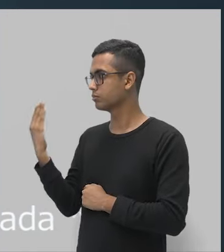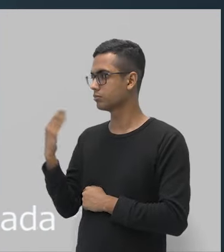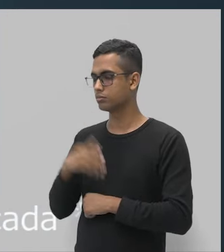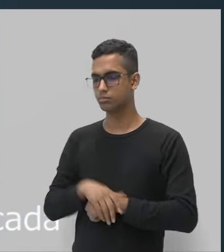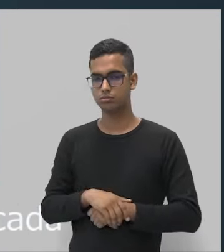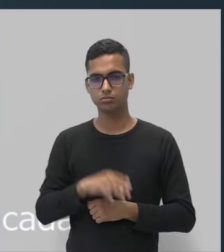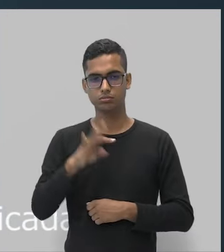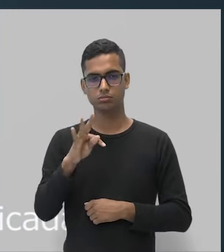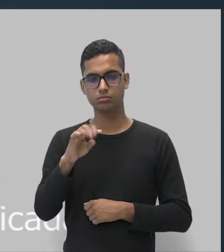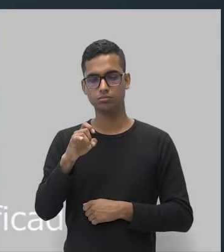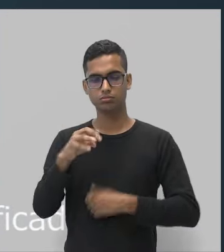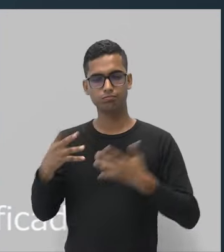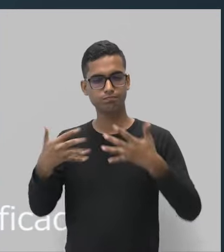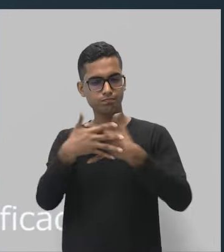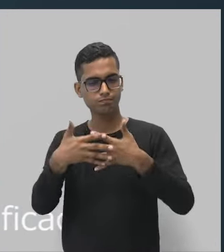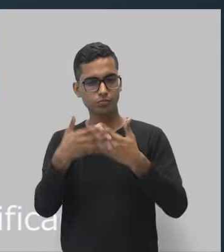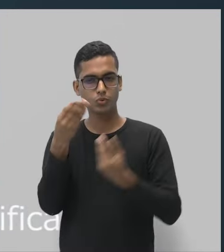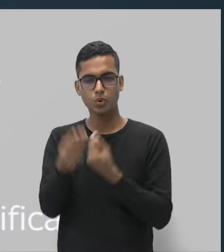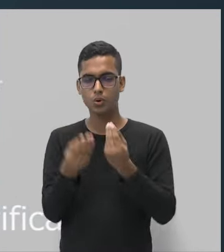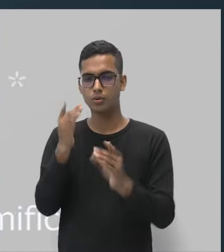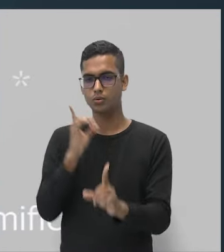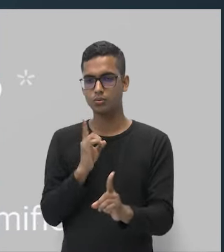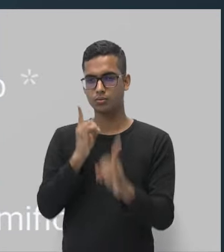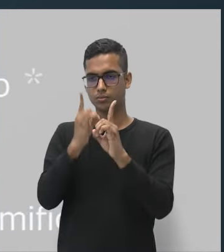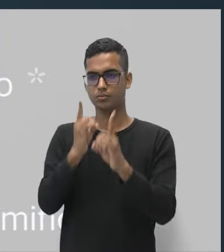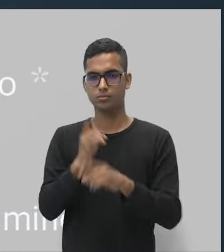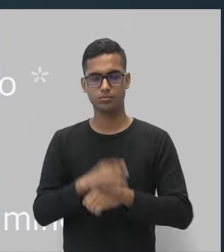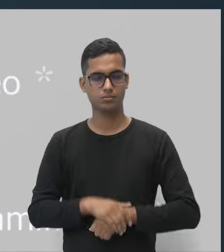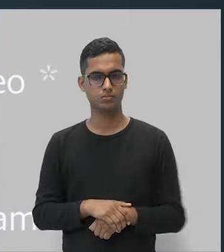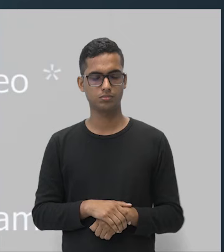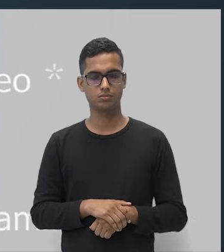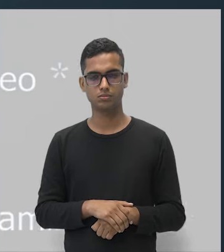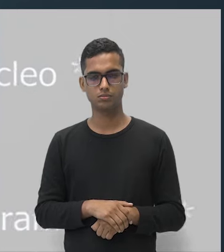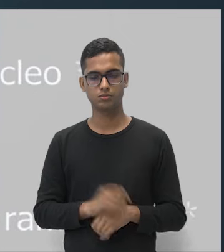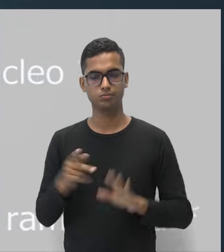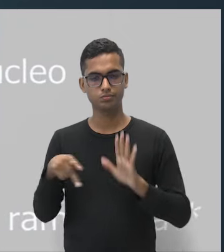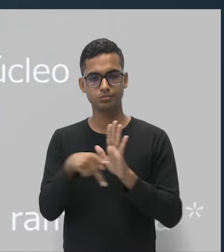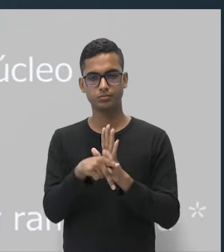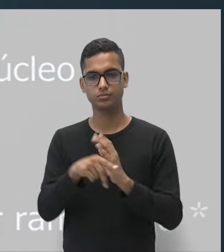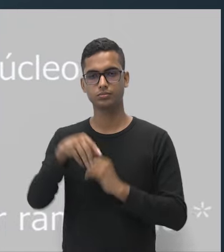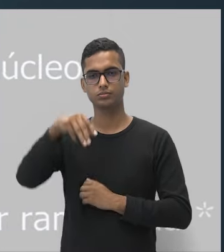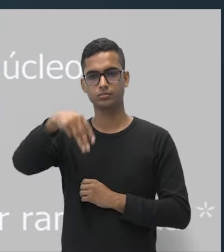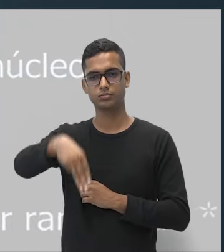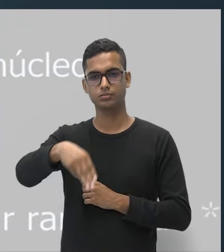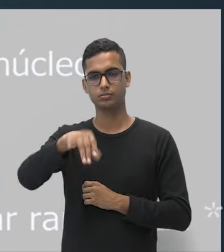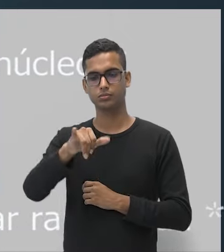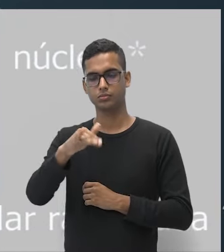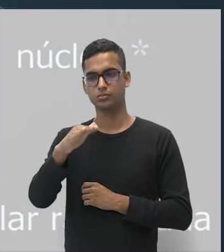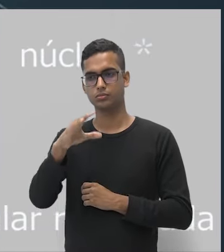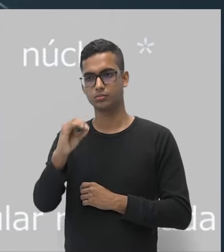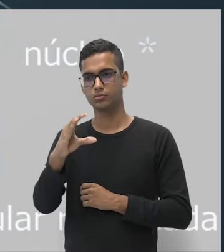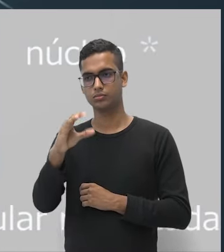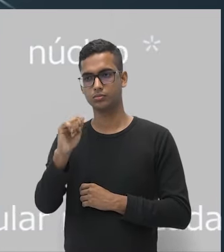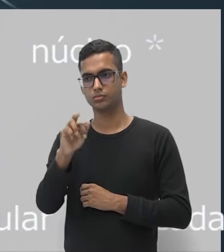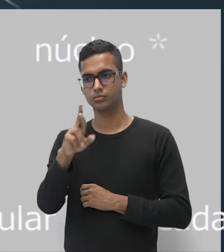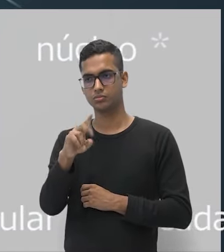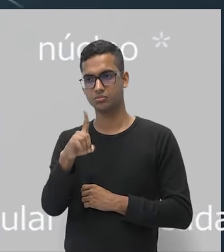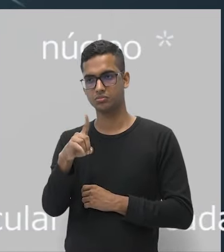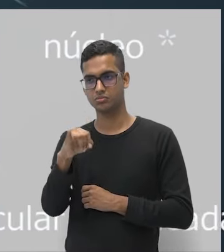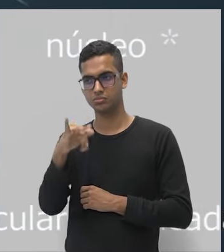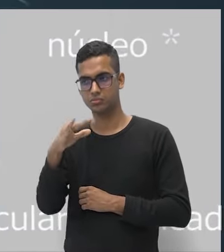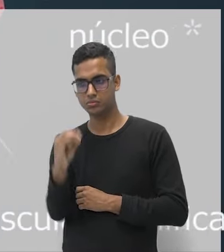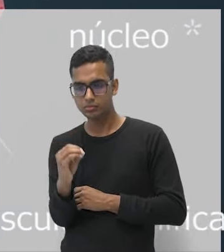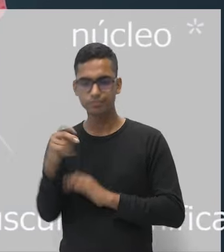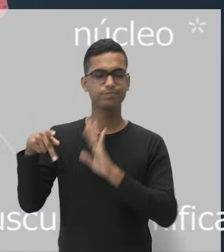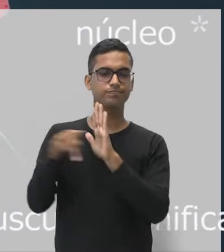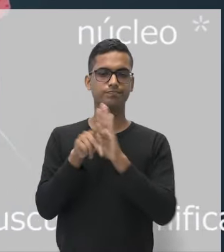Especificamente esse tecido. O miocárdio, esse tecido muscular cardíaco,